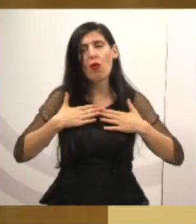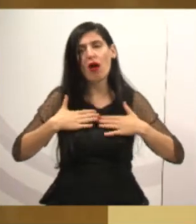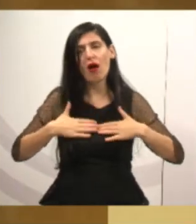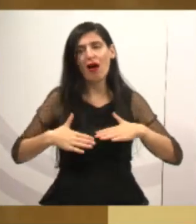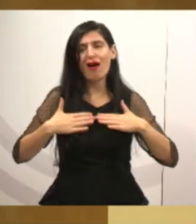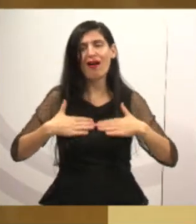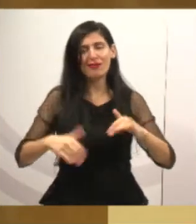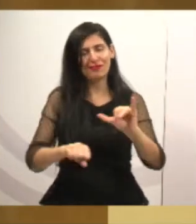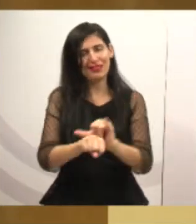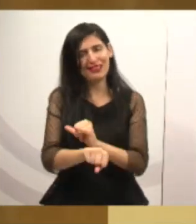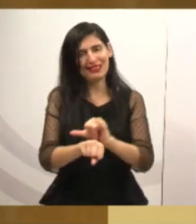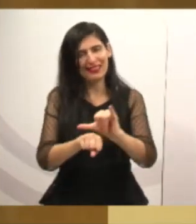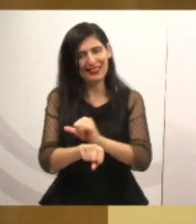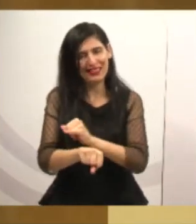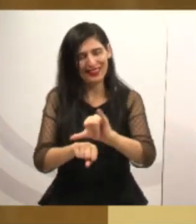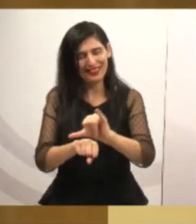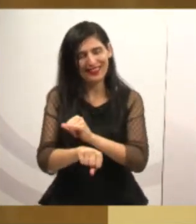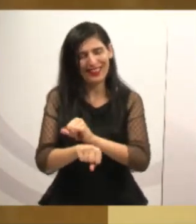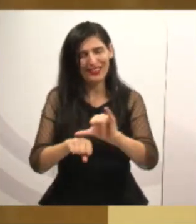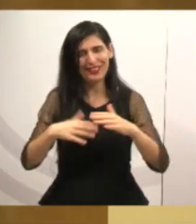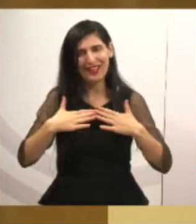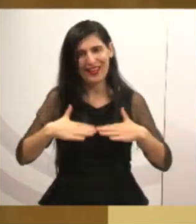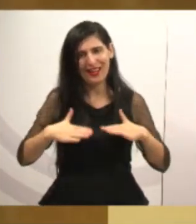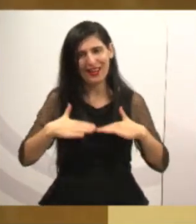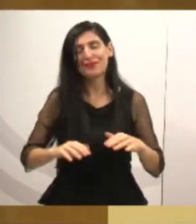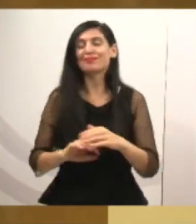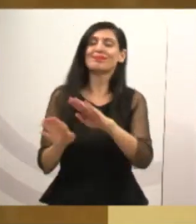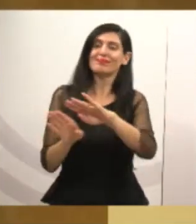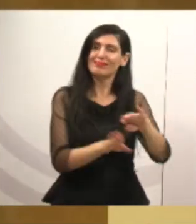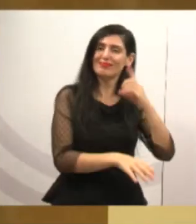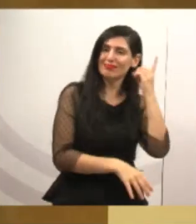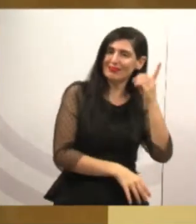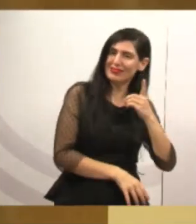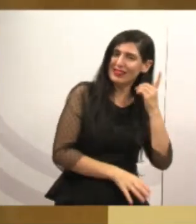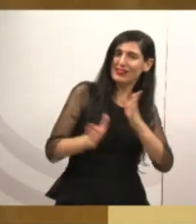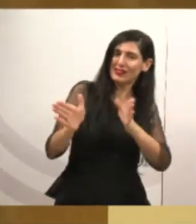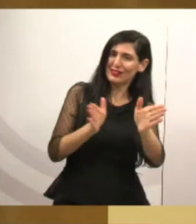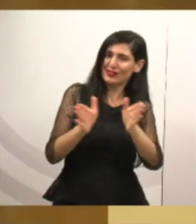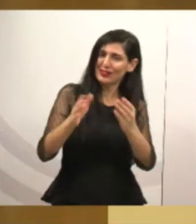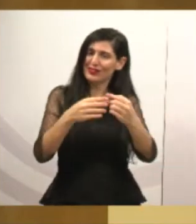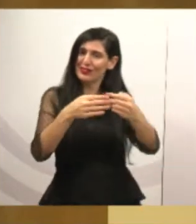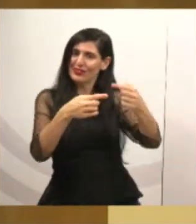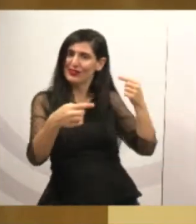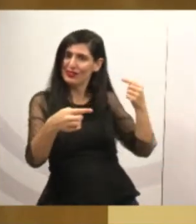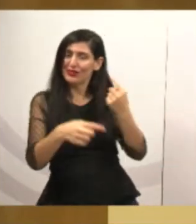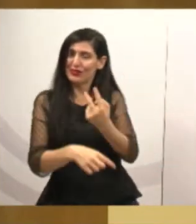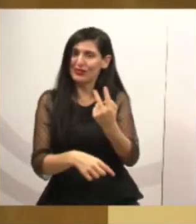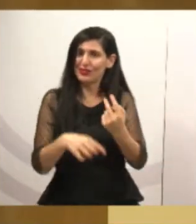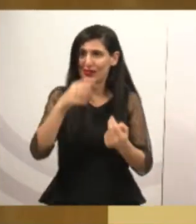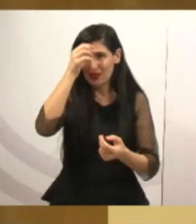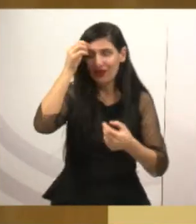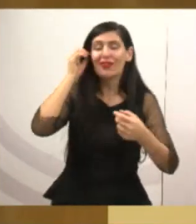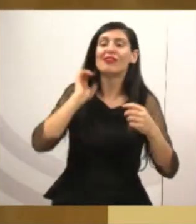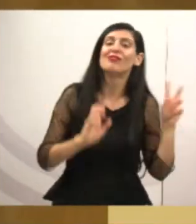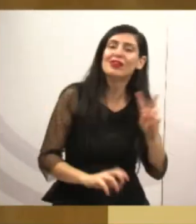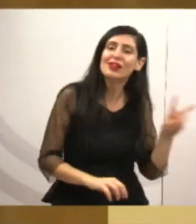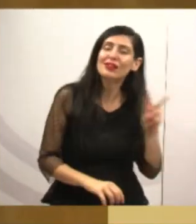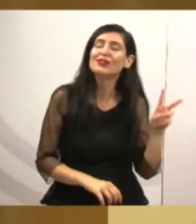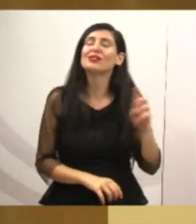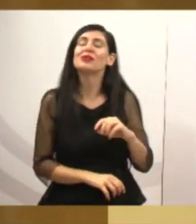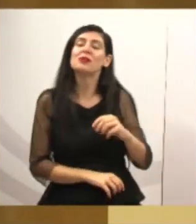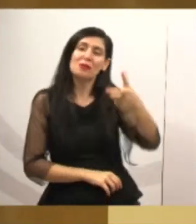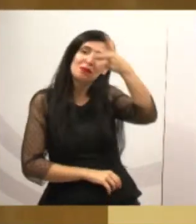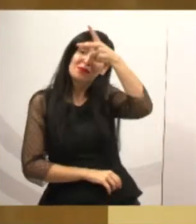E aí, eu me espelho muito no André do Prado, que começou dois mandatos como vereador, dois mandatos como prefeito, e hoje está indo já